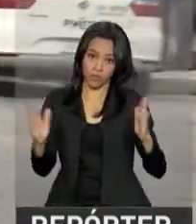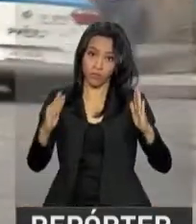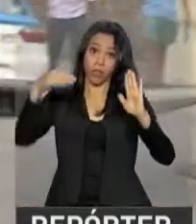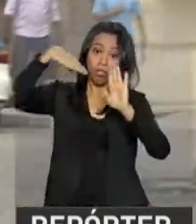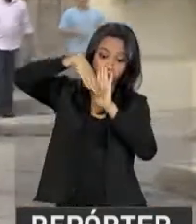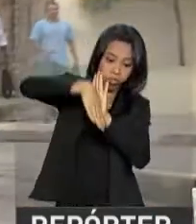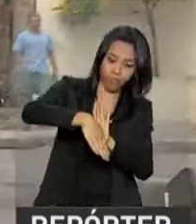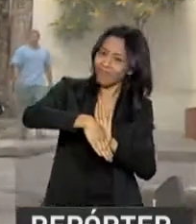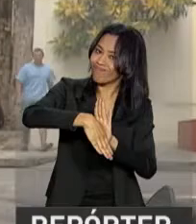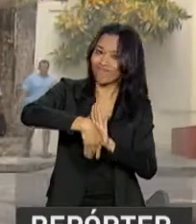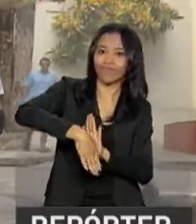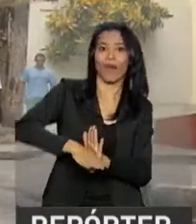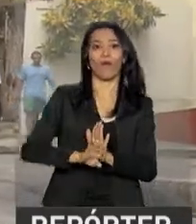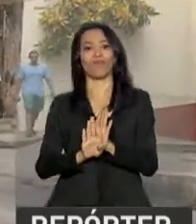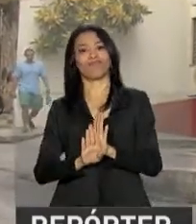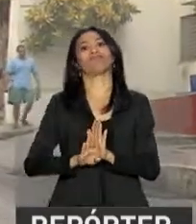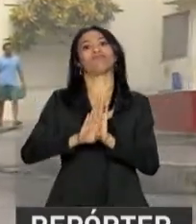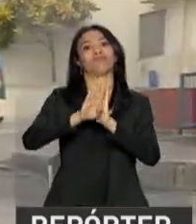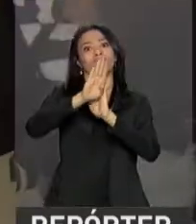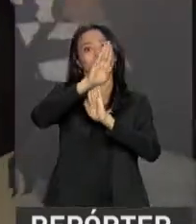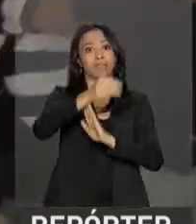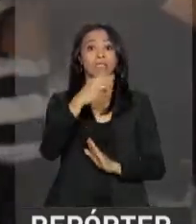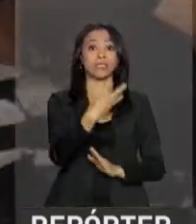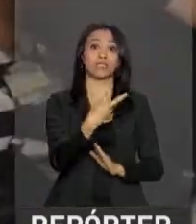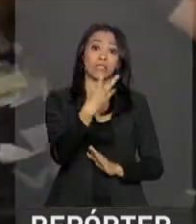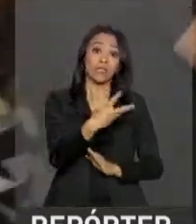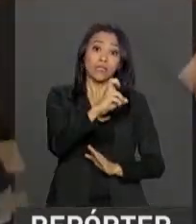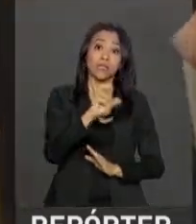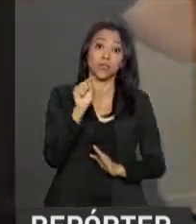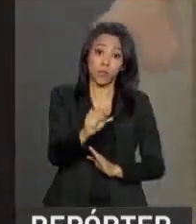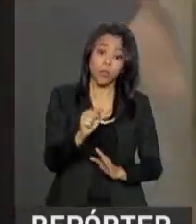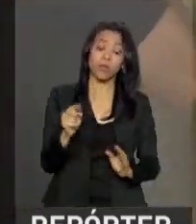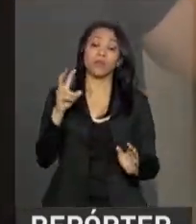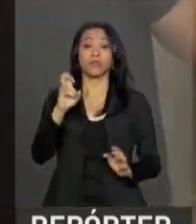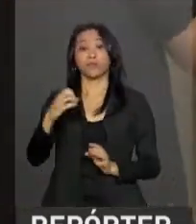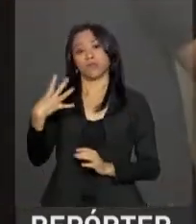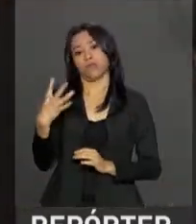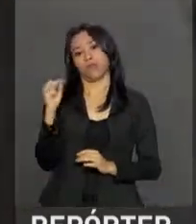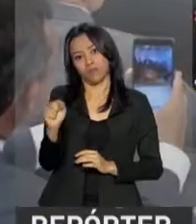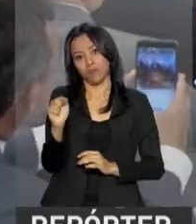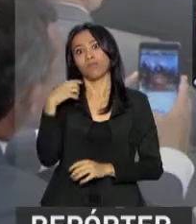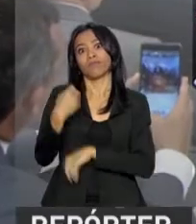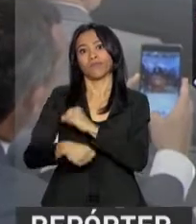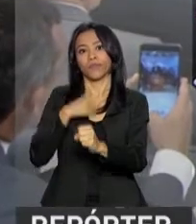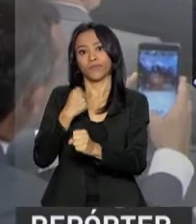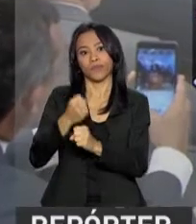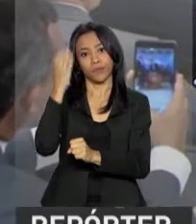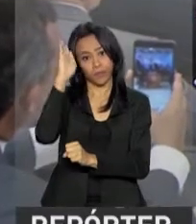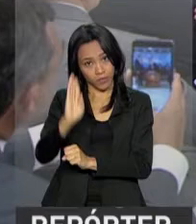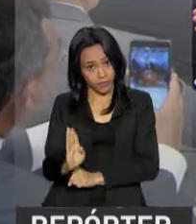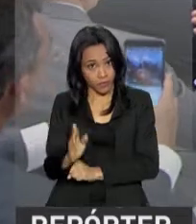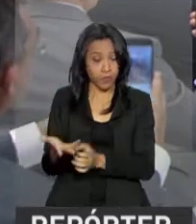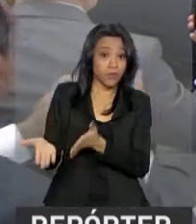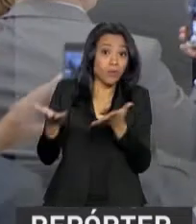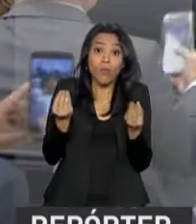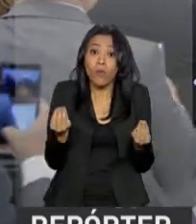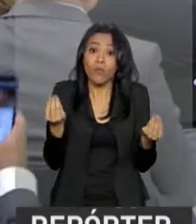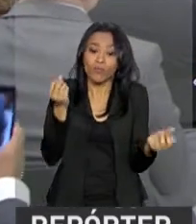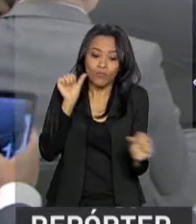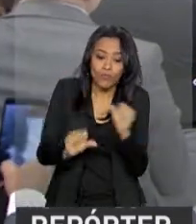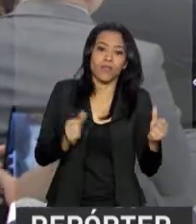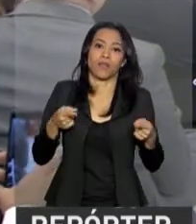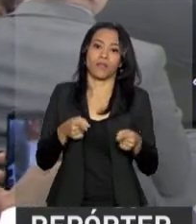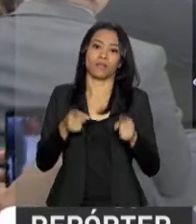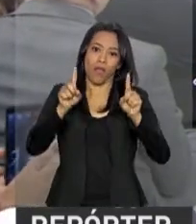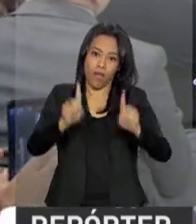caírem, subiram de R$ 35 mil para R 54 mil ao ano no país. A aposta para mudar o quadro está